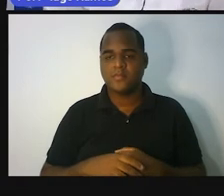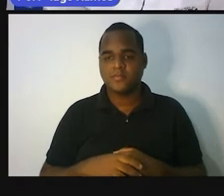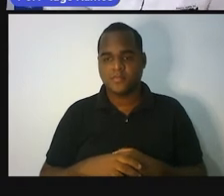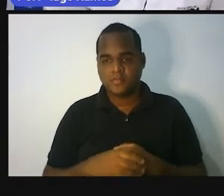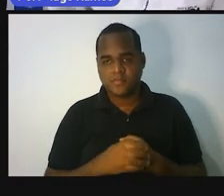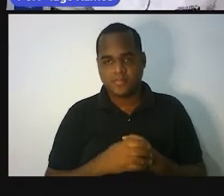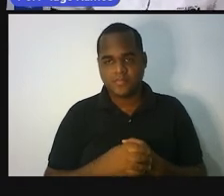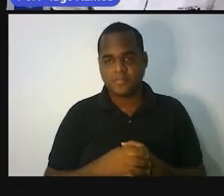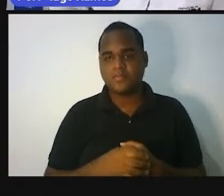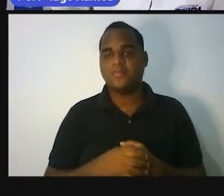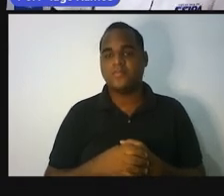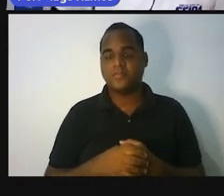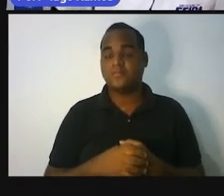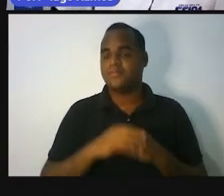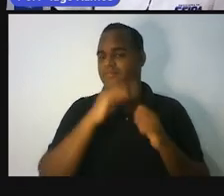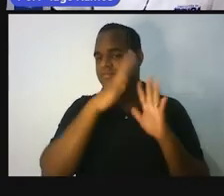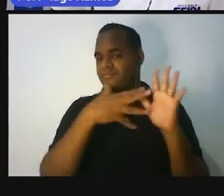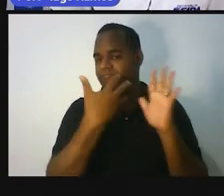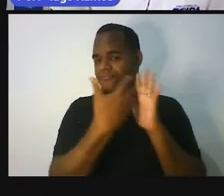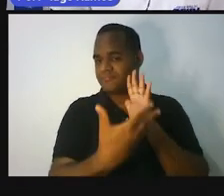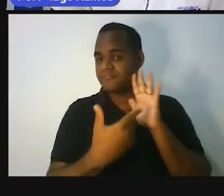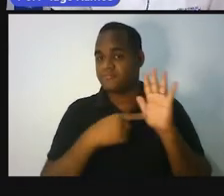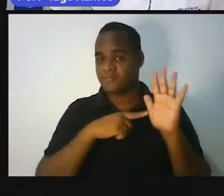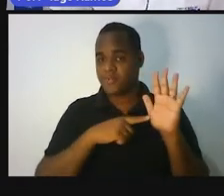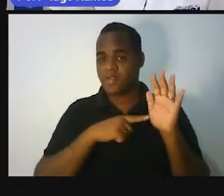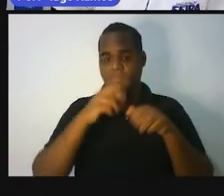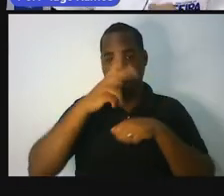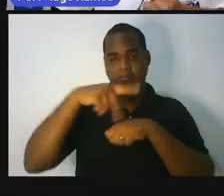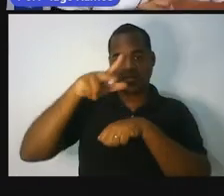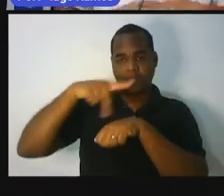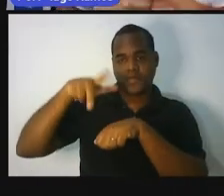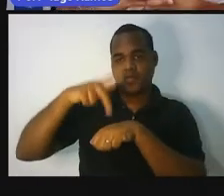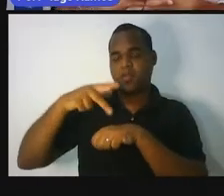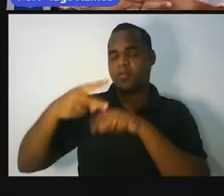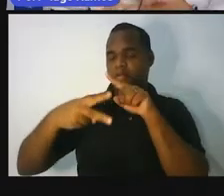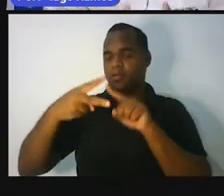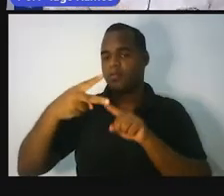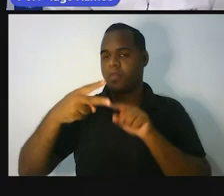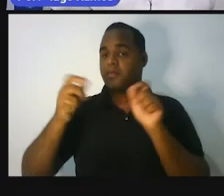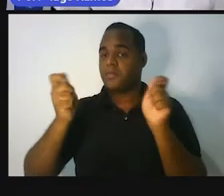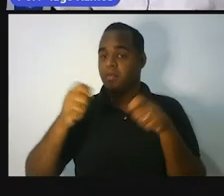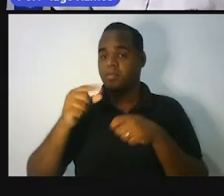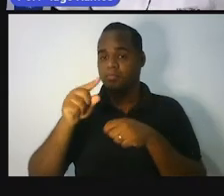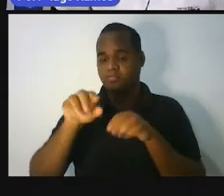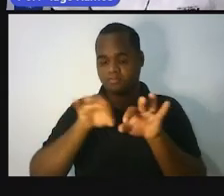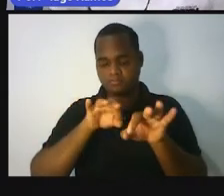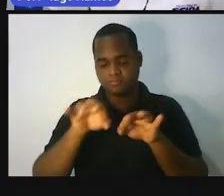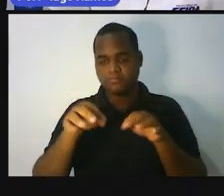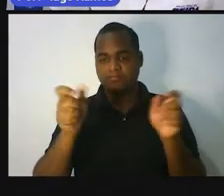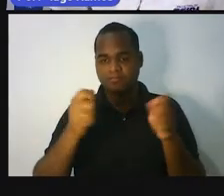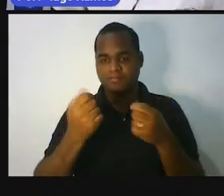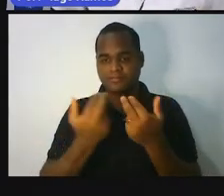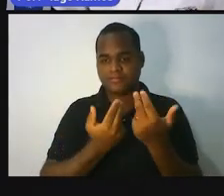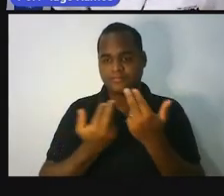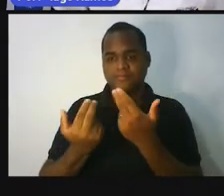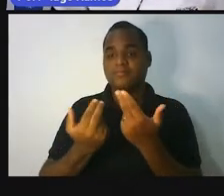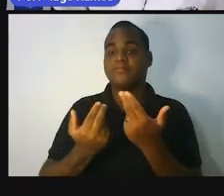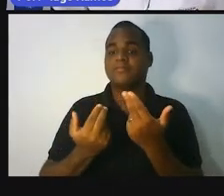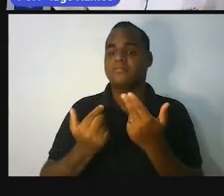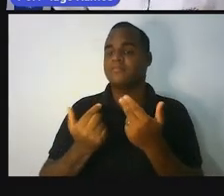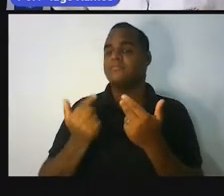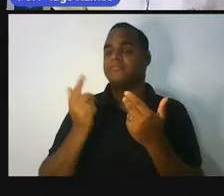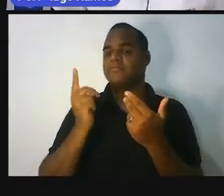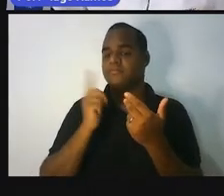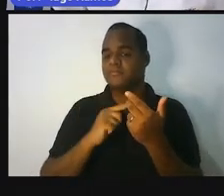Nessa tabela, eu grifei dois países e eu vou fazer isso agora com você. Depois que eu fizer